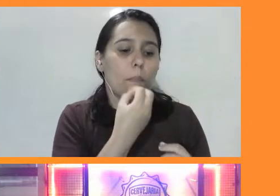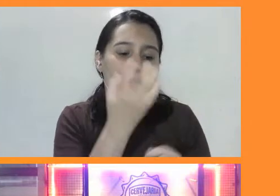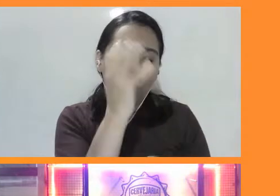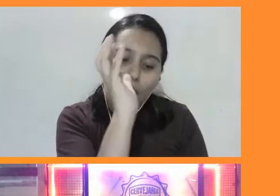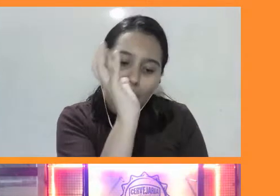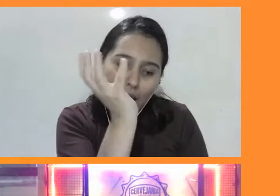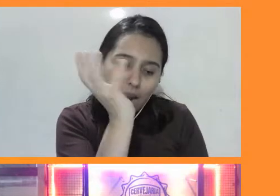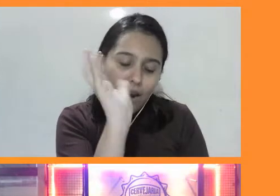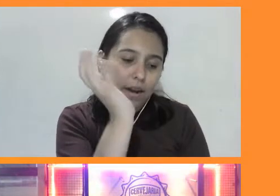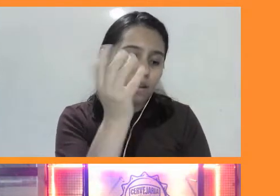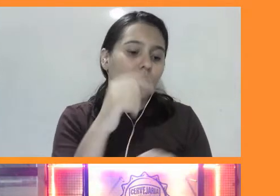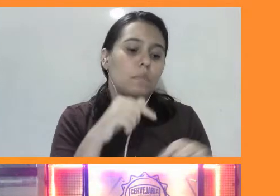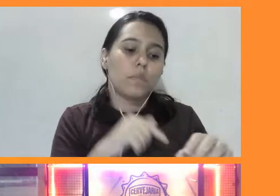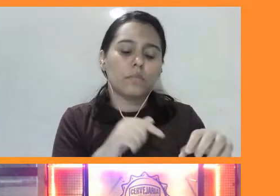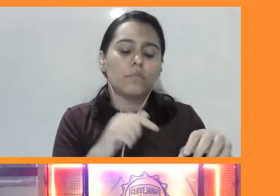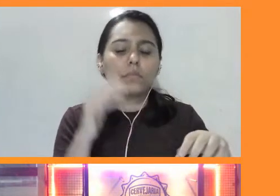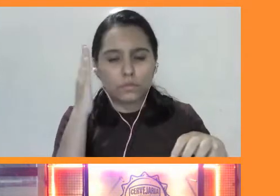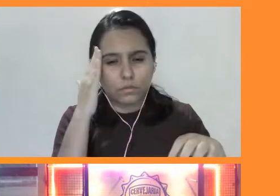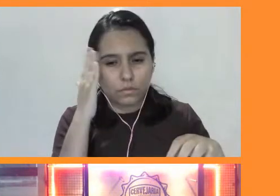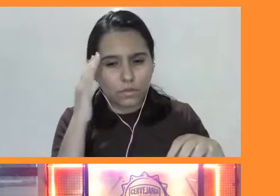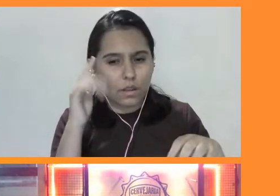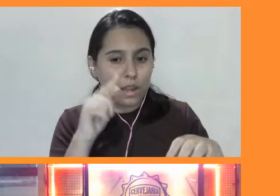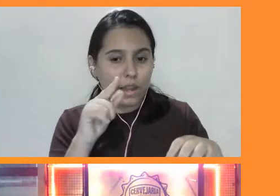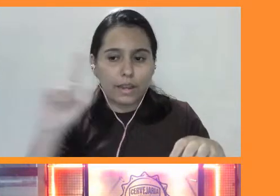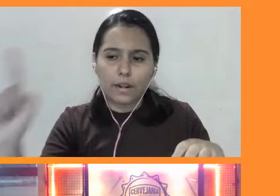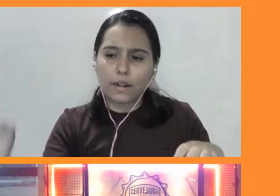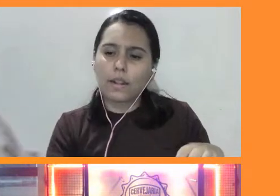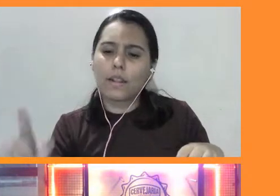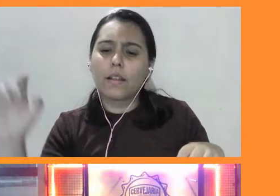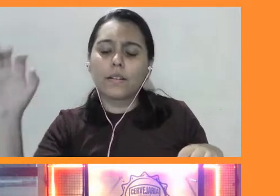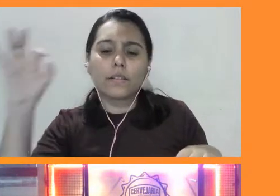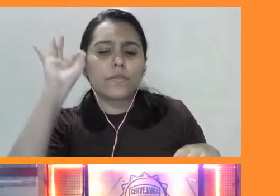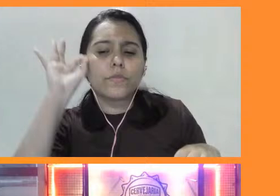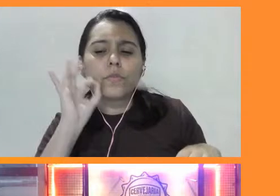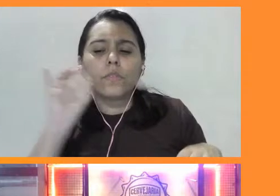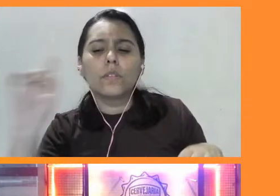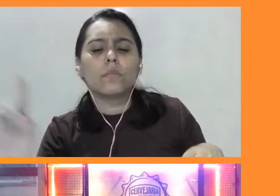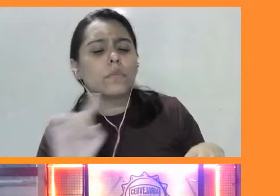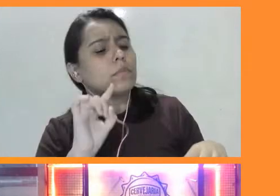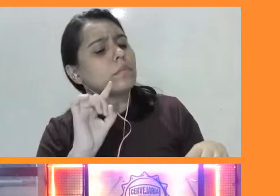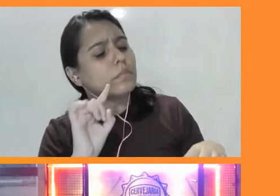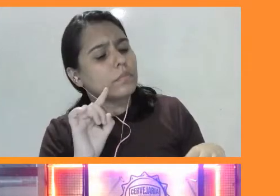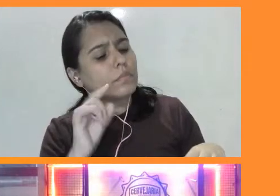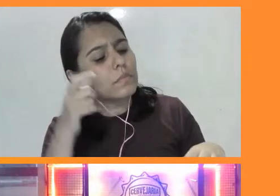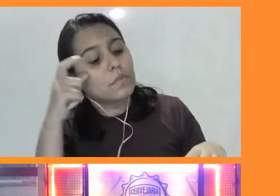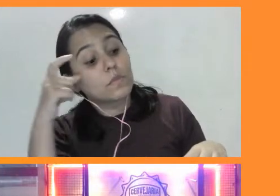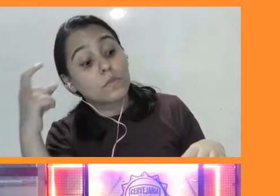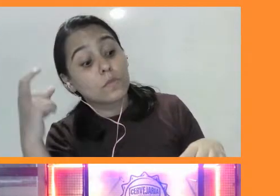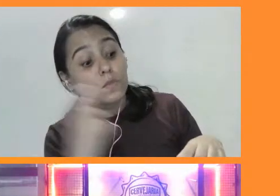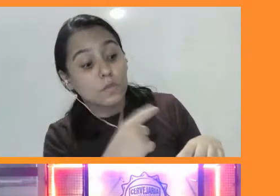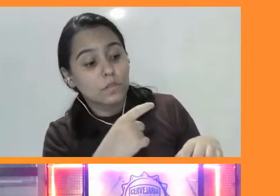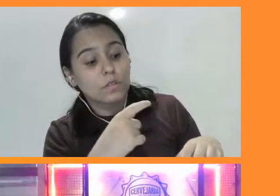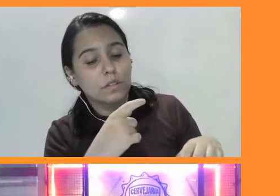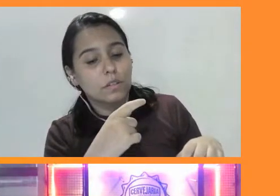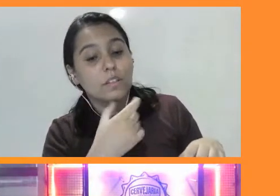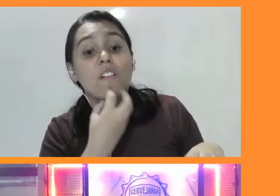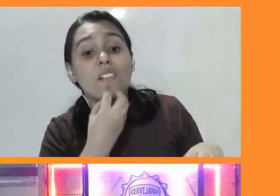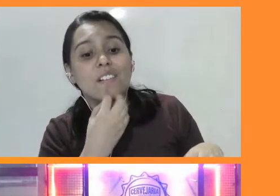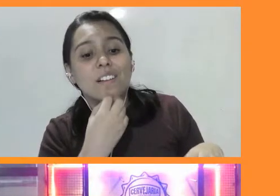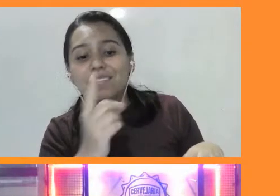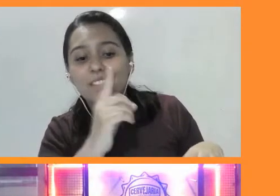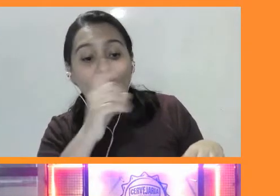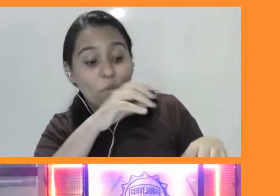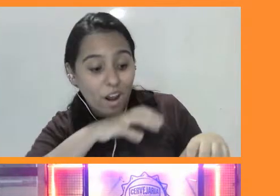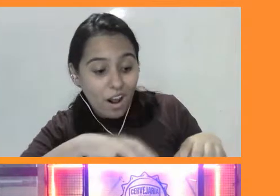a gente pode interpretar assim como a fêmea interessada no recurso consumível, né? Não necessariamente no parceiro. Mas também acontece